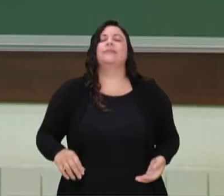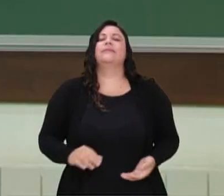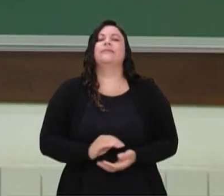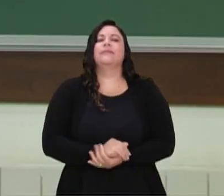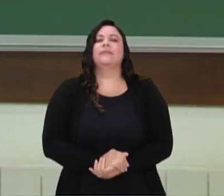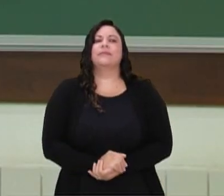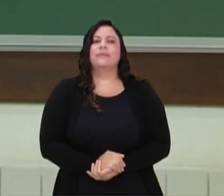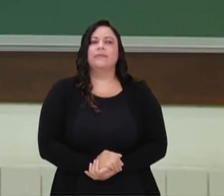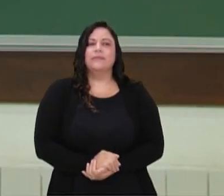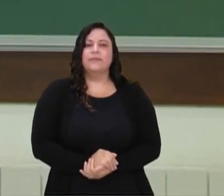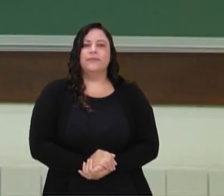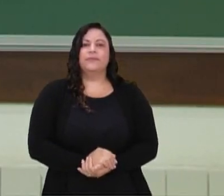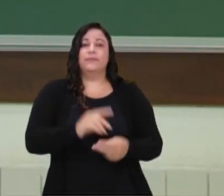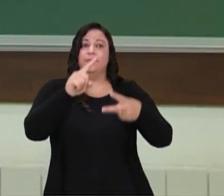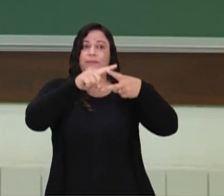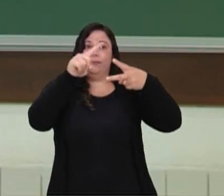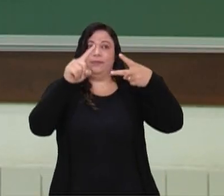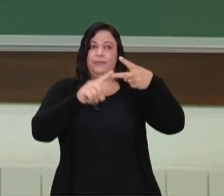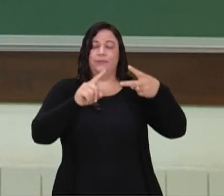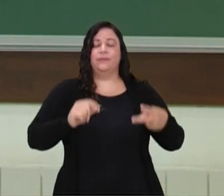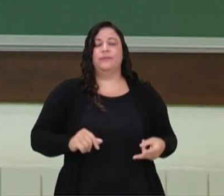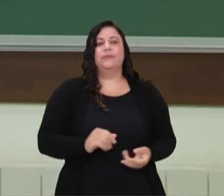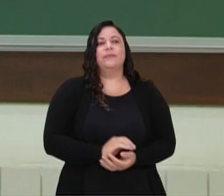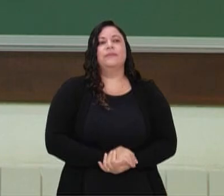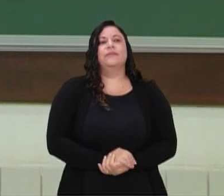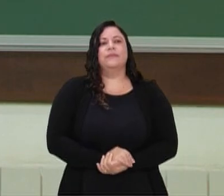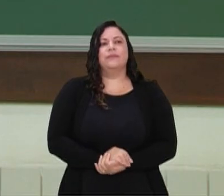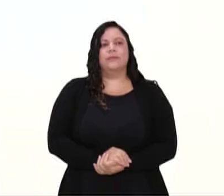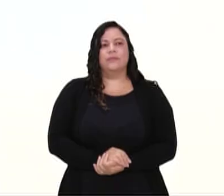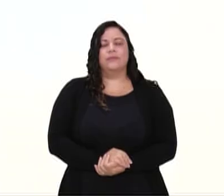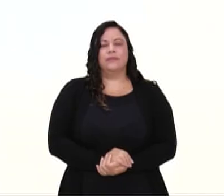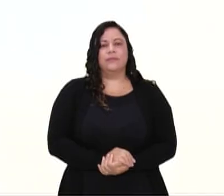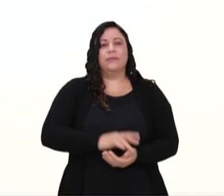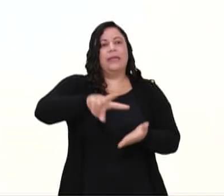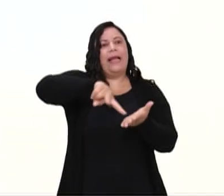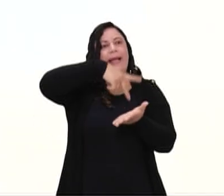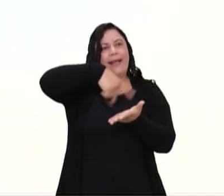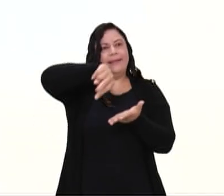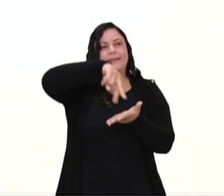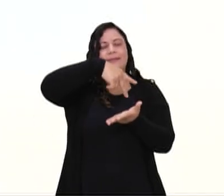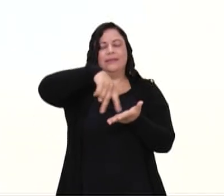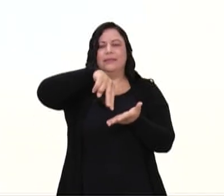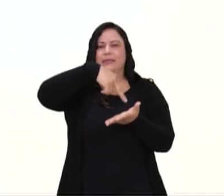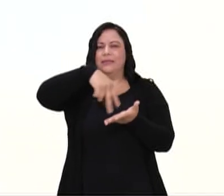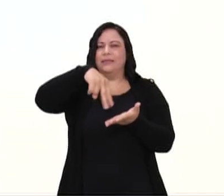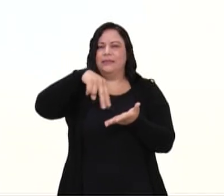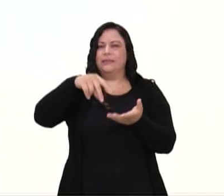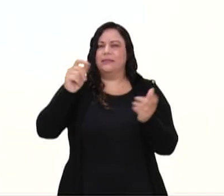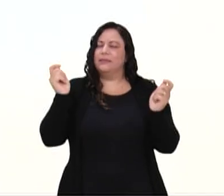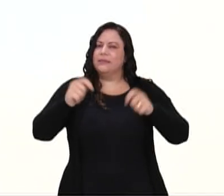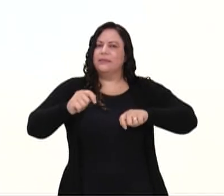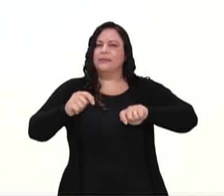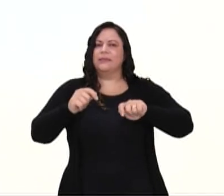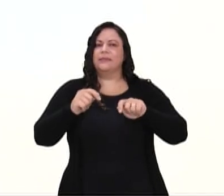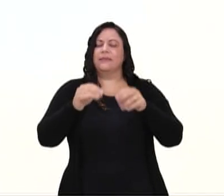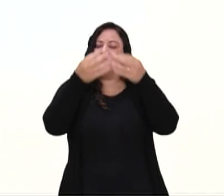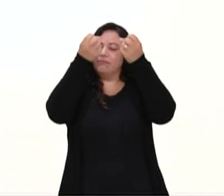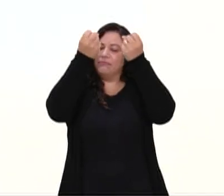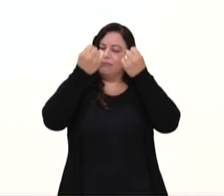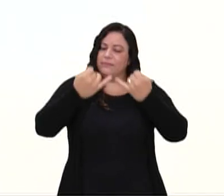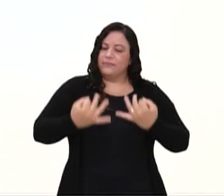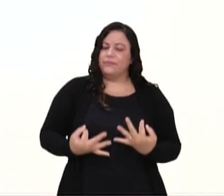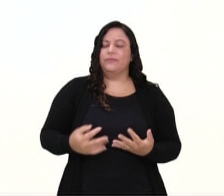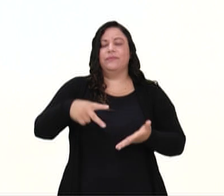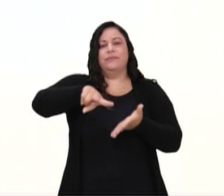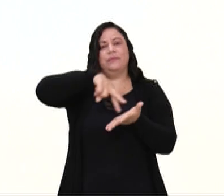trouxemos aqui dois estilos da dança. Então, nós temos aqui, trabalhamos um pouquinho da definição de dança, que